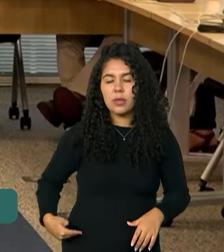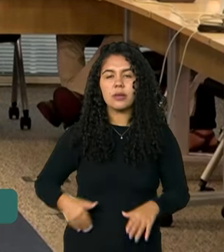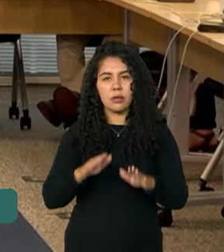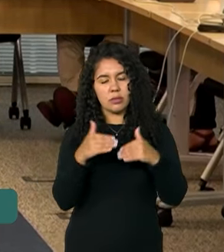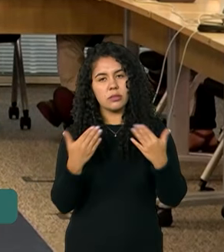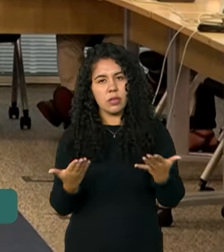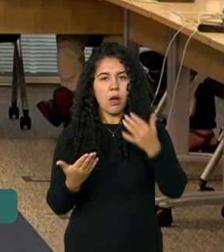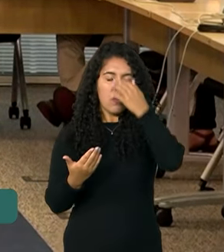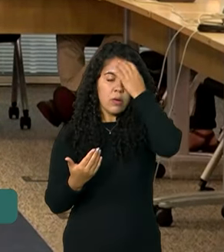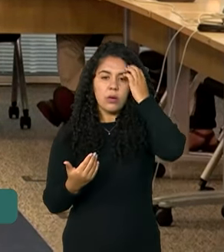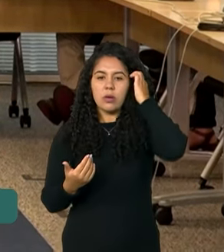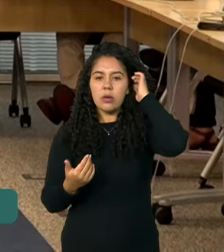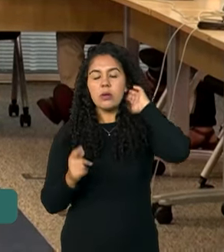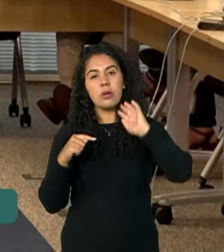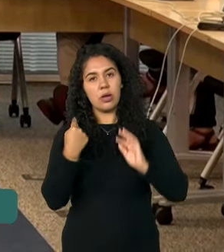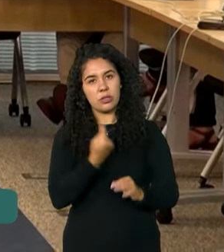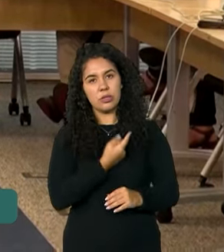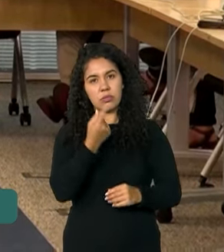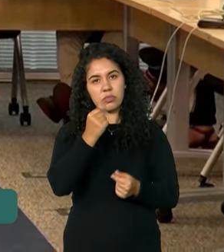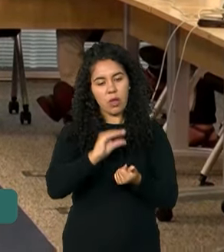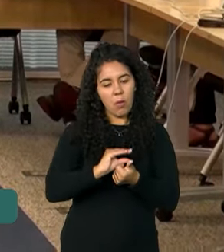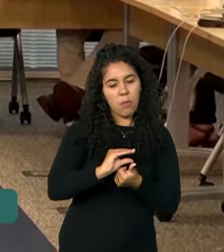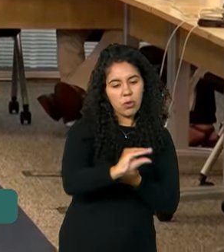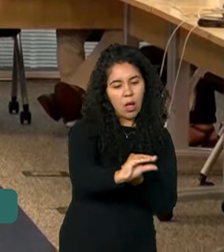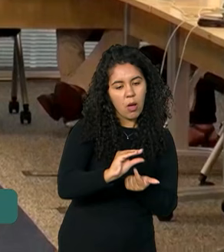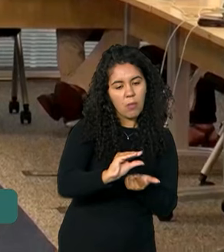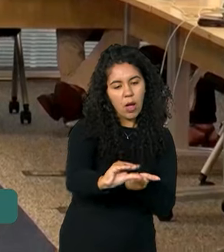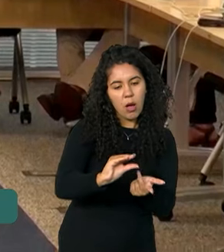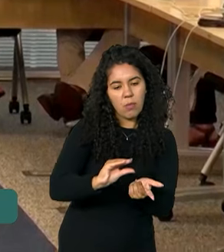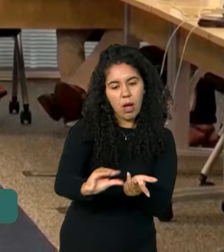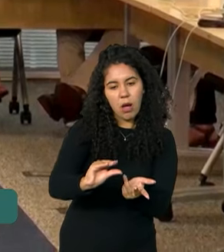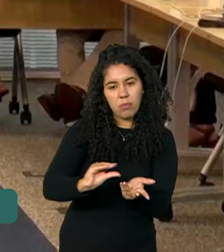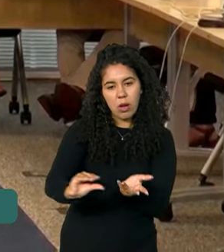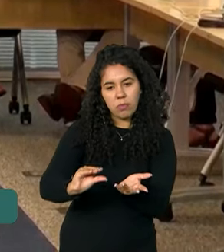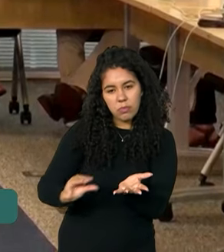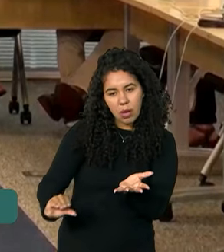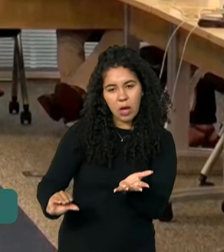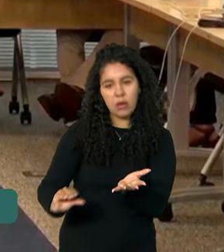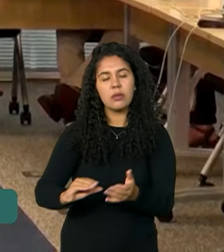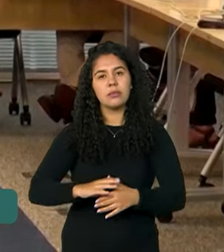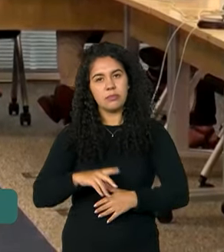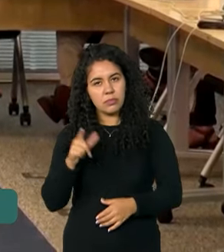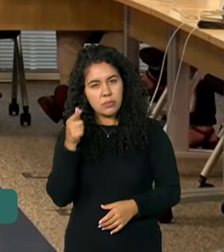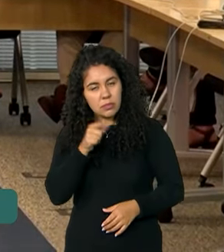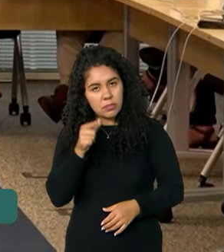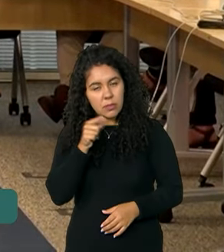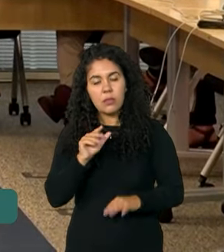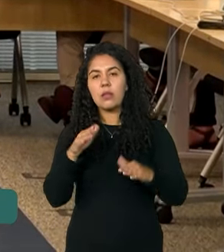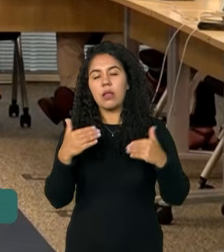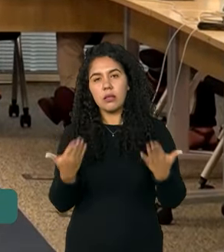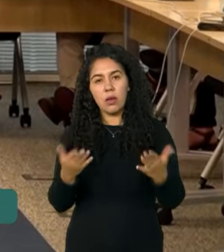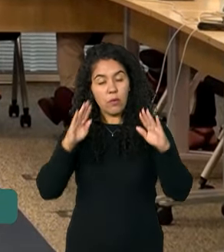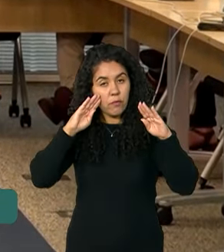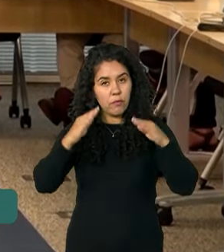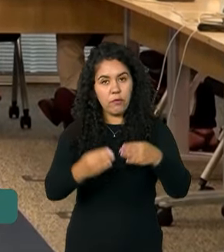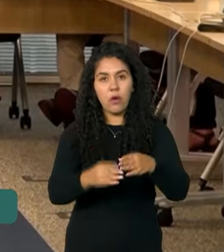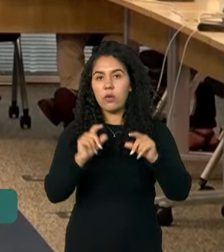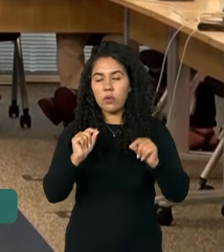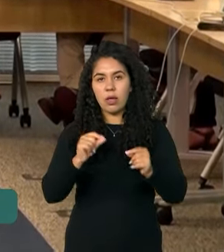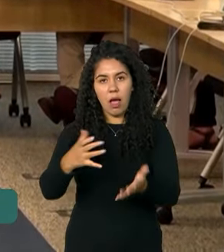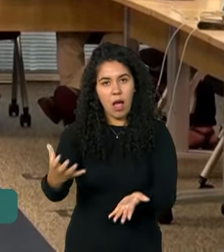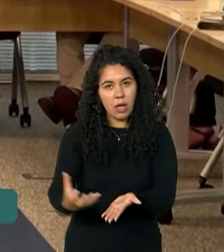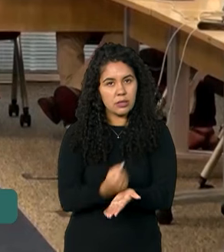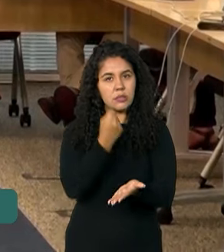porque nós não estamos entrando com recurso, por exemplo, para pagar, indenizar um proprietário para plantar. Então, o foco é restaurar com